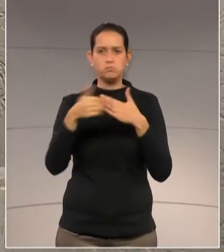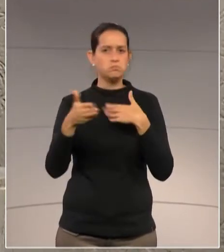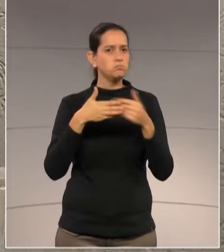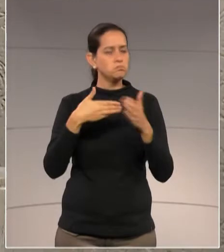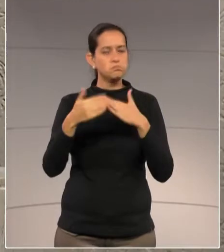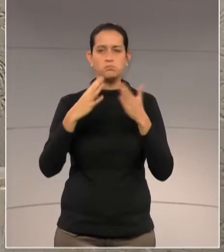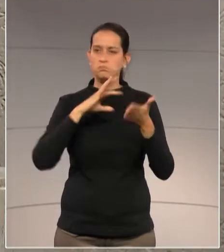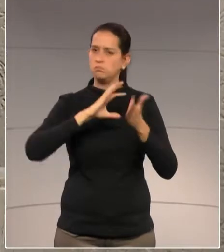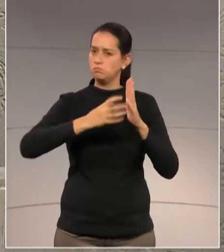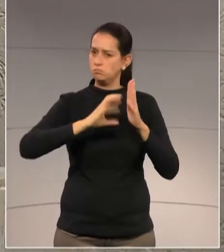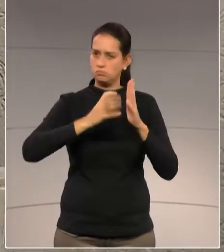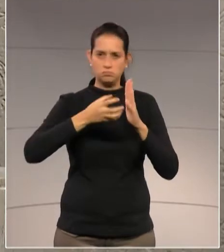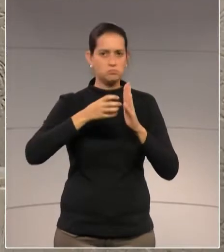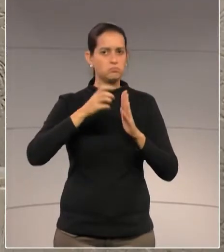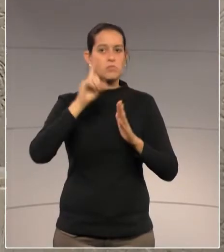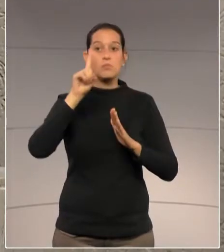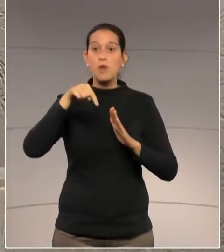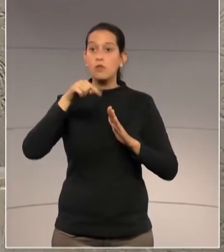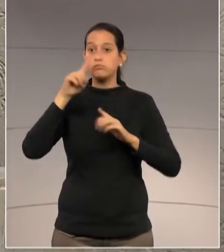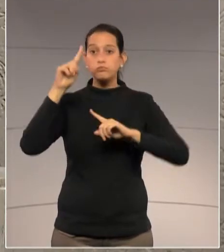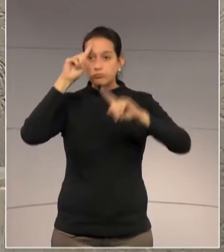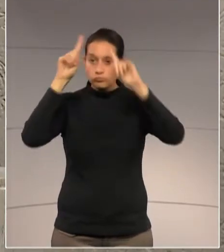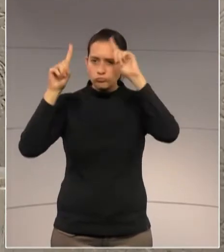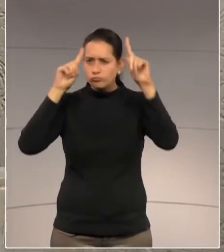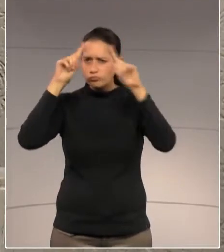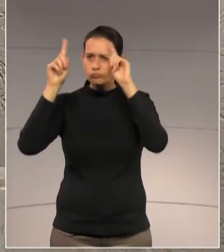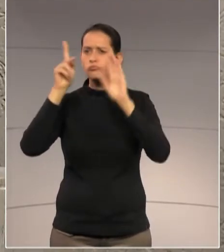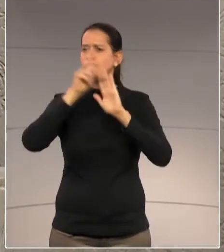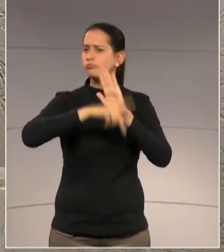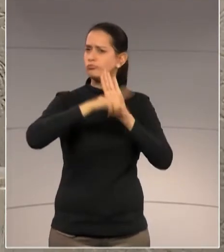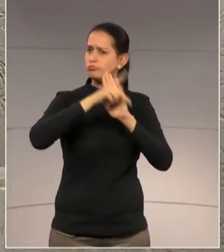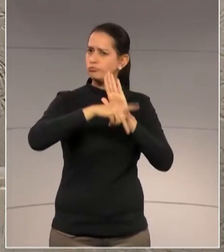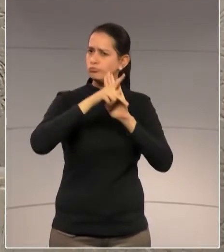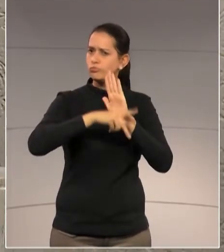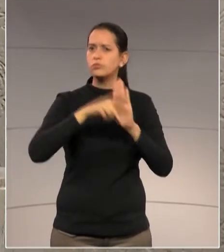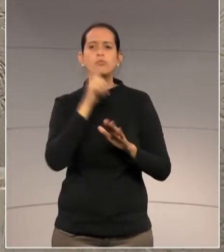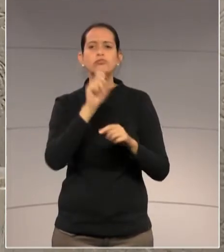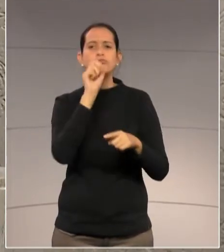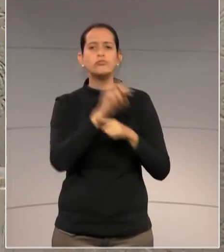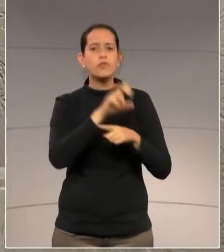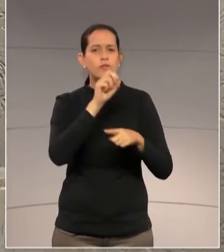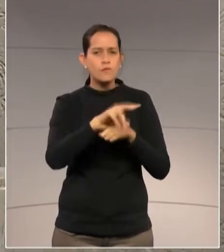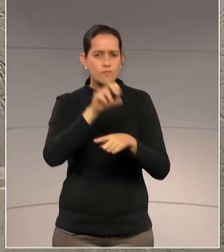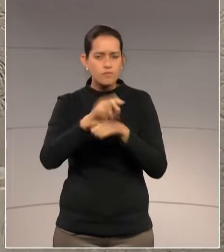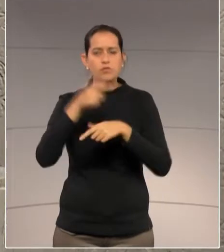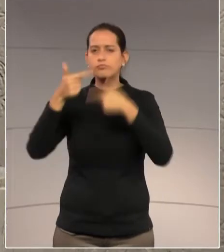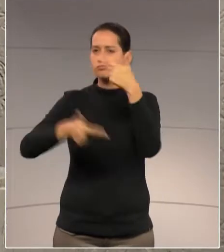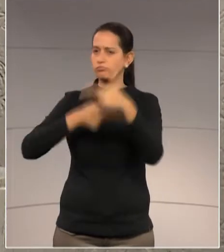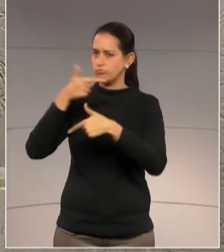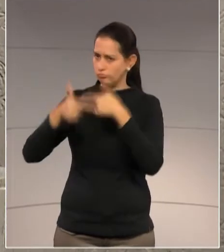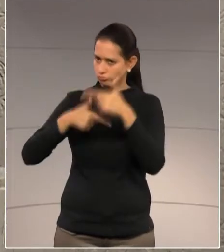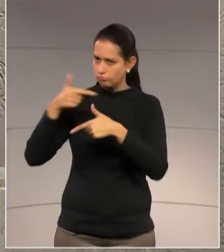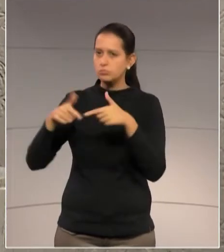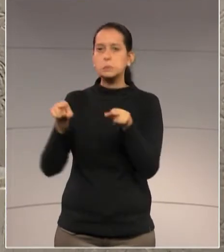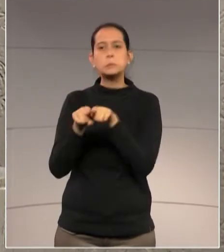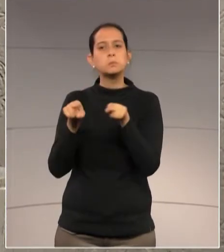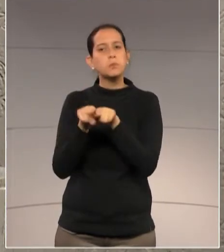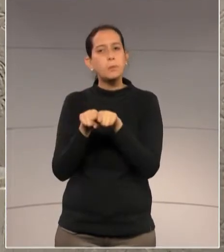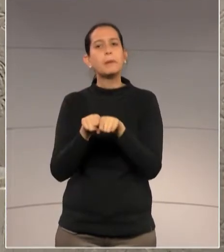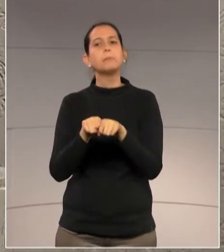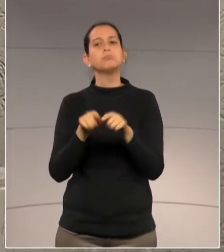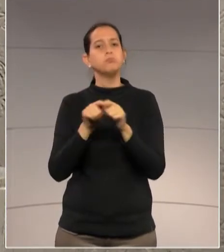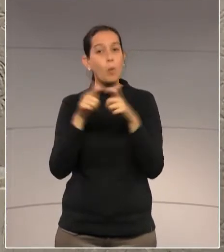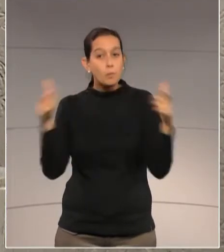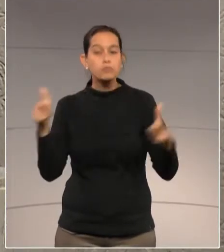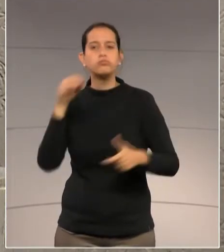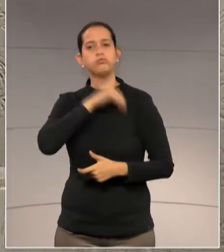é um projeto que vai gerar empregos em massa, vai ter um grande aumento de renda, incentivo às cadeias